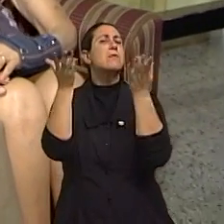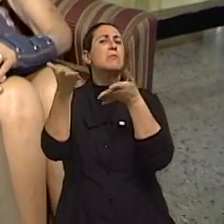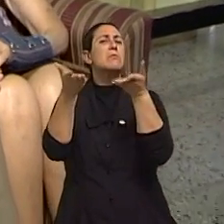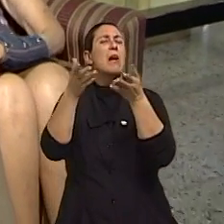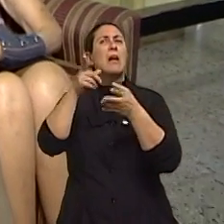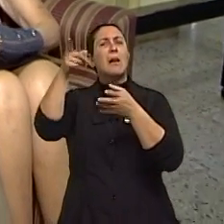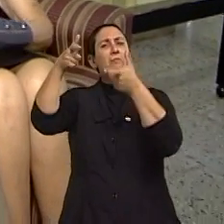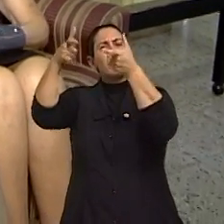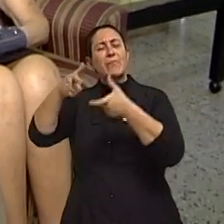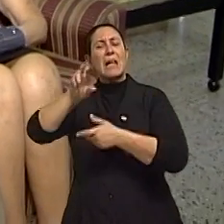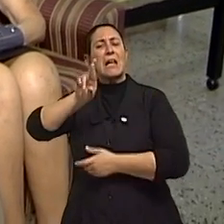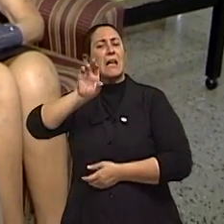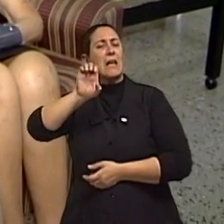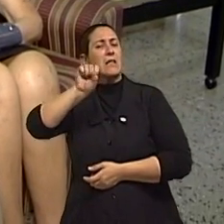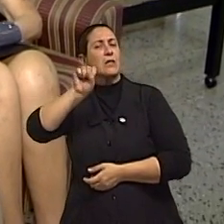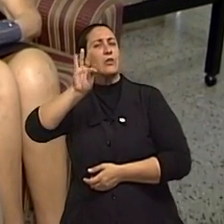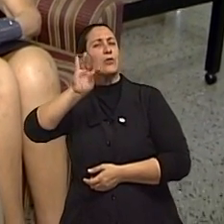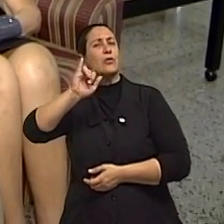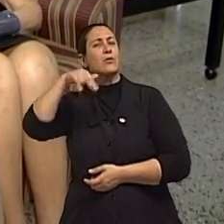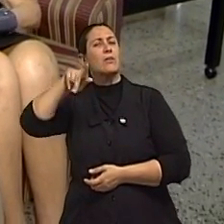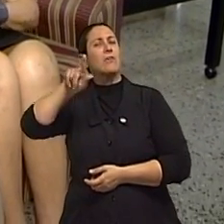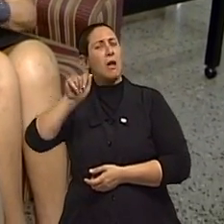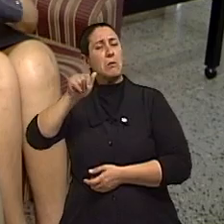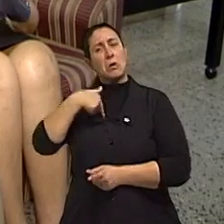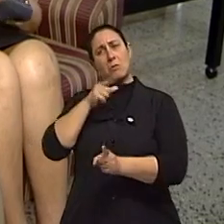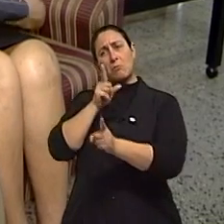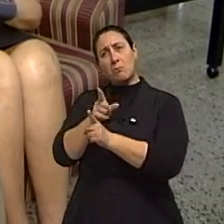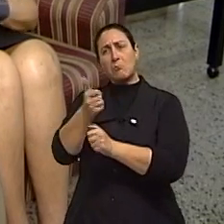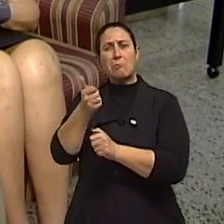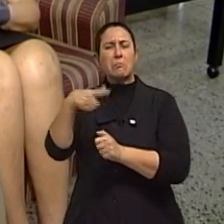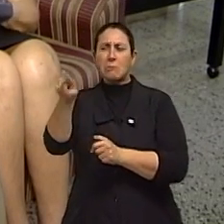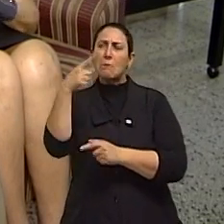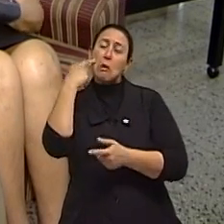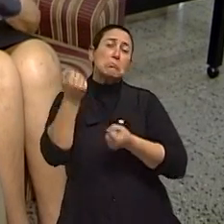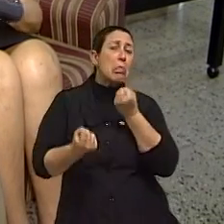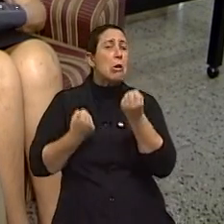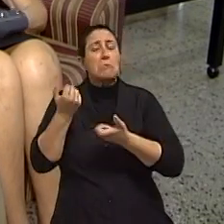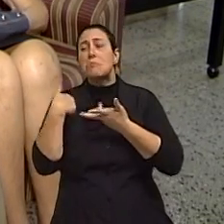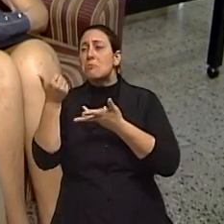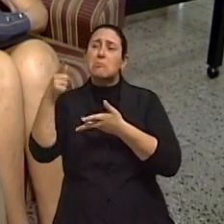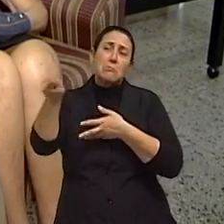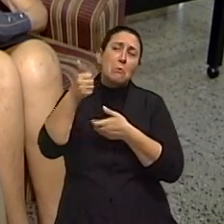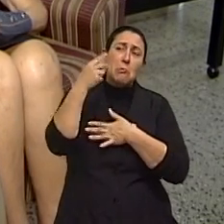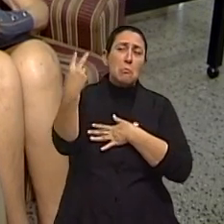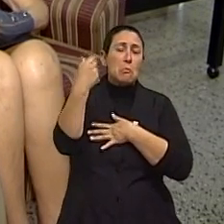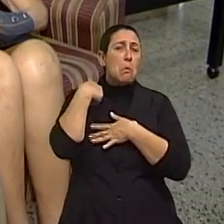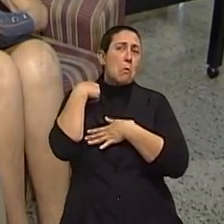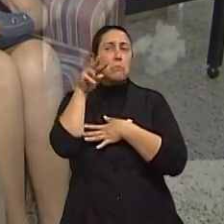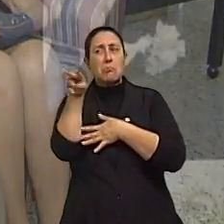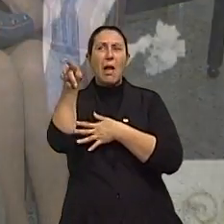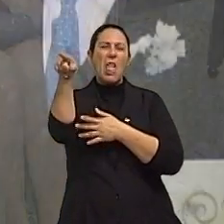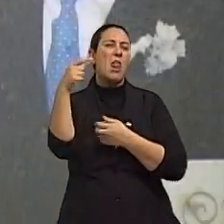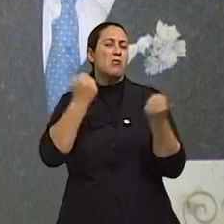Ristinca, que eu te contei, que todo mundo dançou. Eu sentada lá, olhando, e ele, dele,